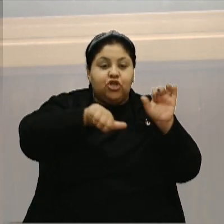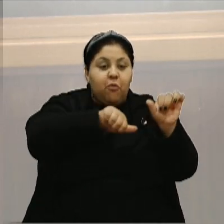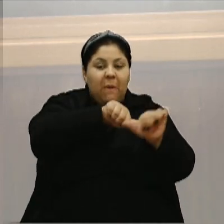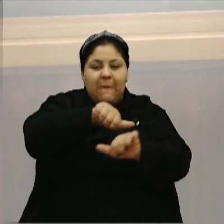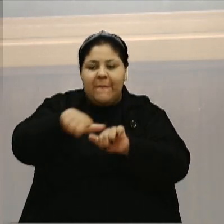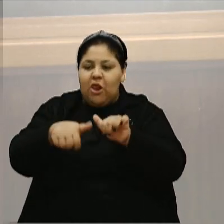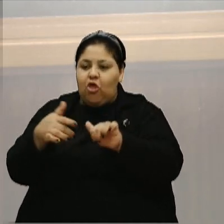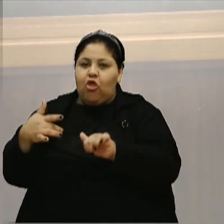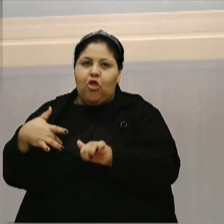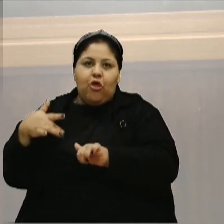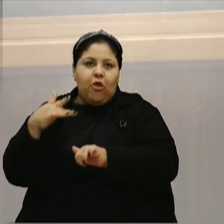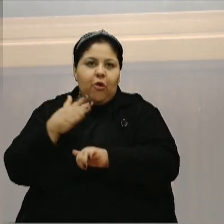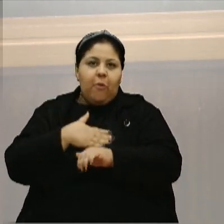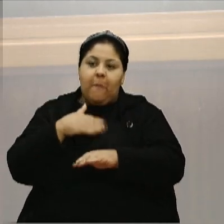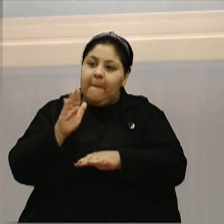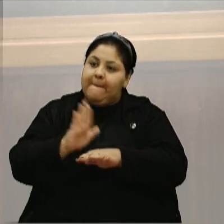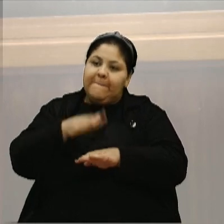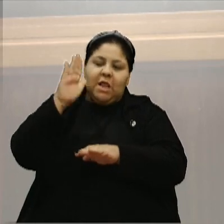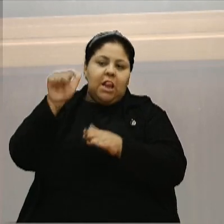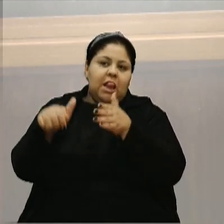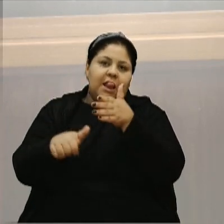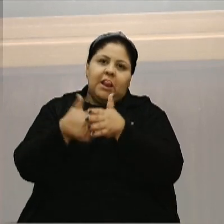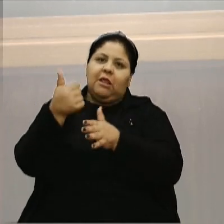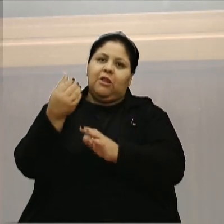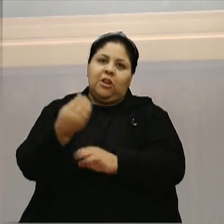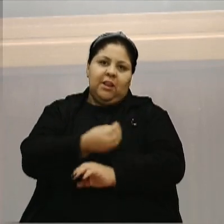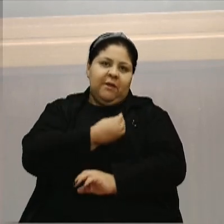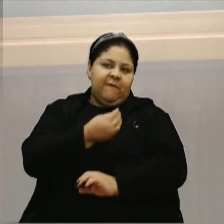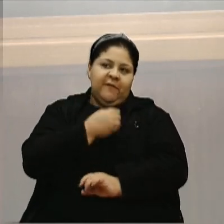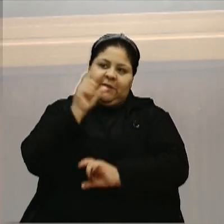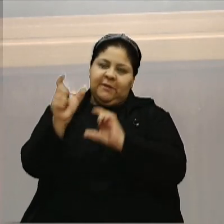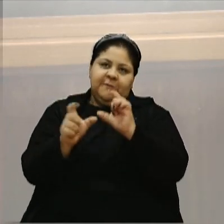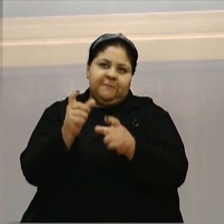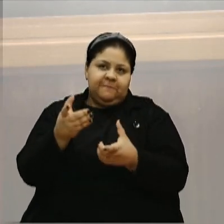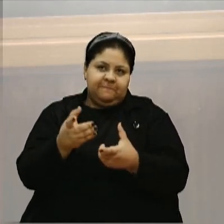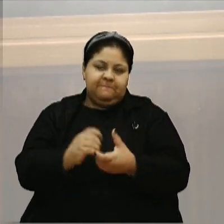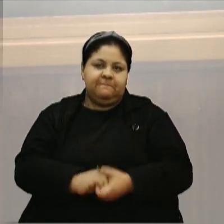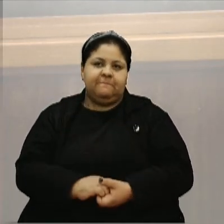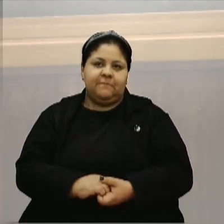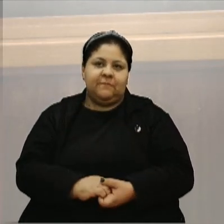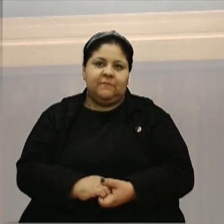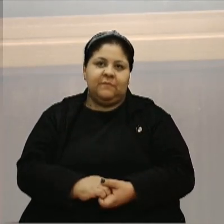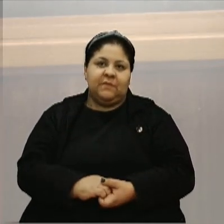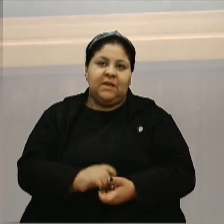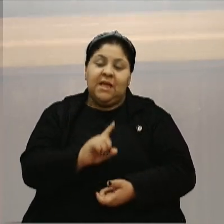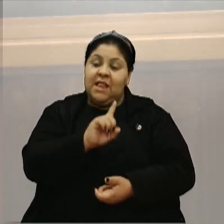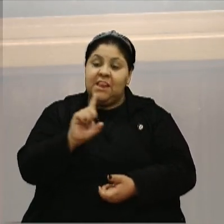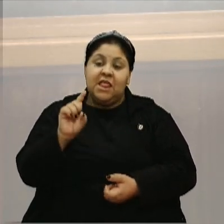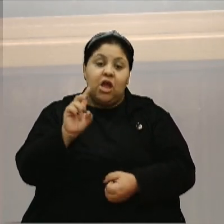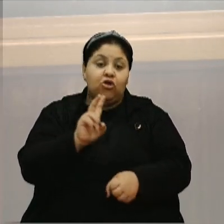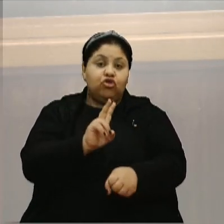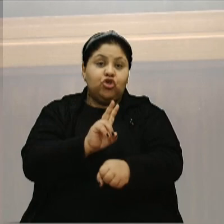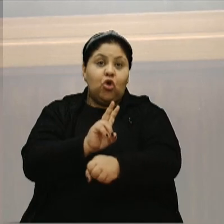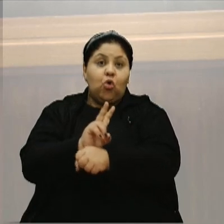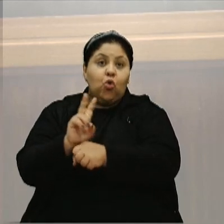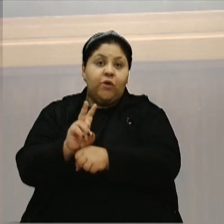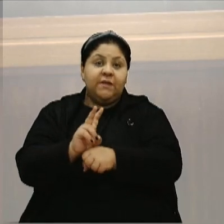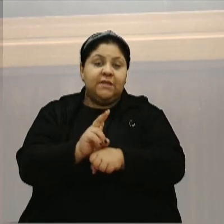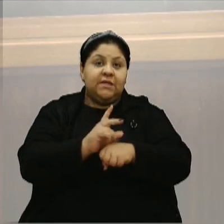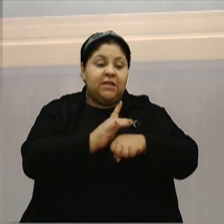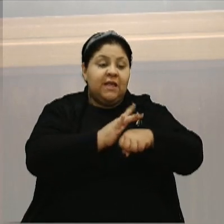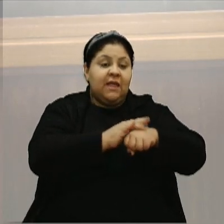algo mais efetivo na vida das pessoas. A gente deixa de tratar a doença,